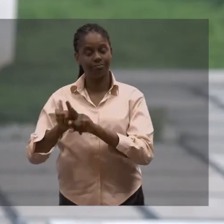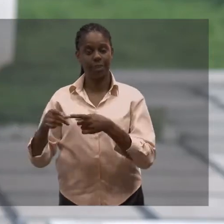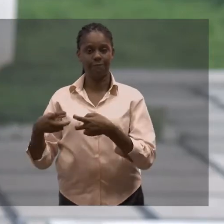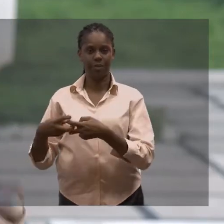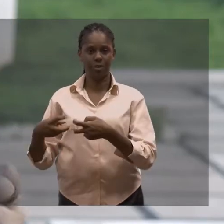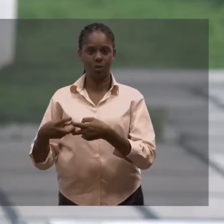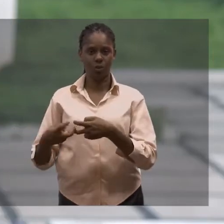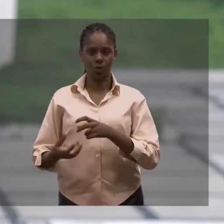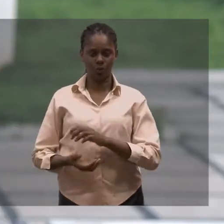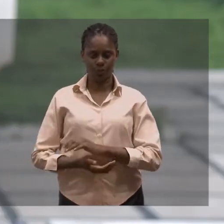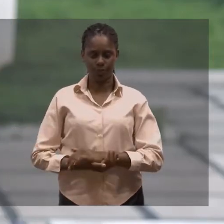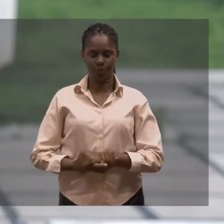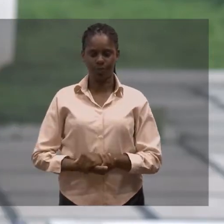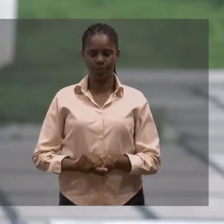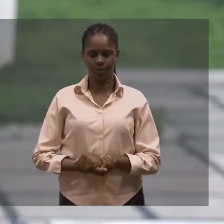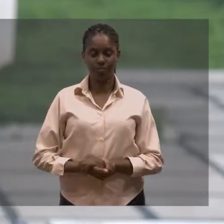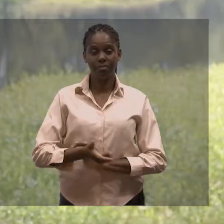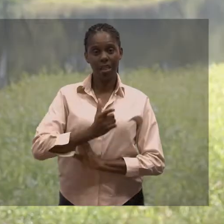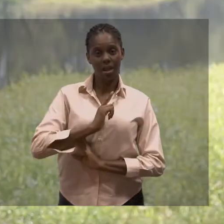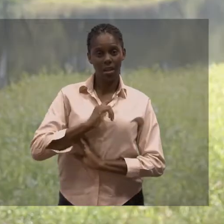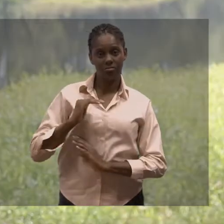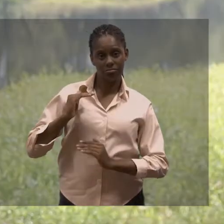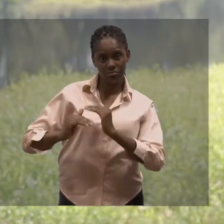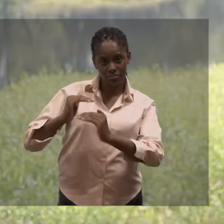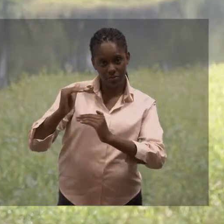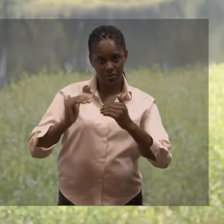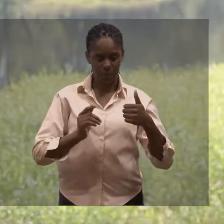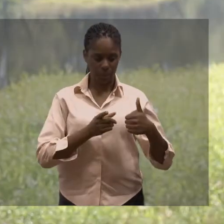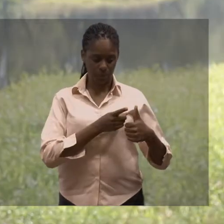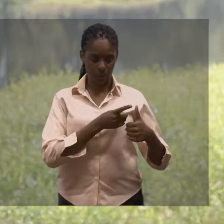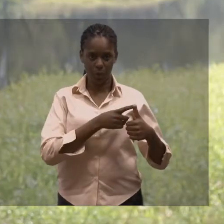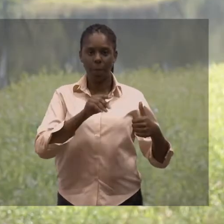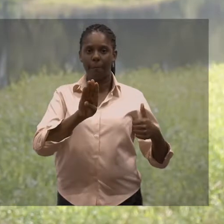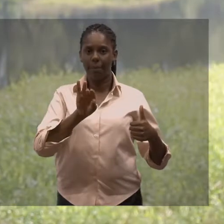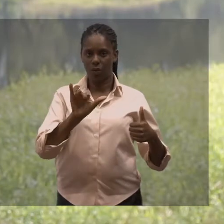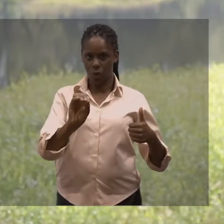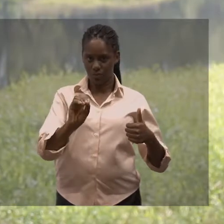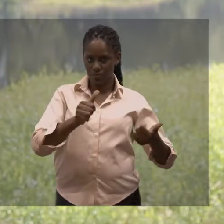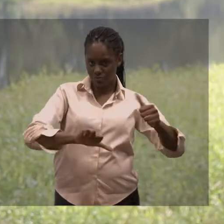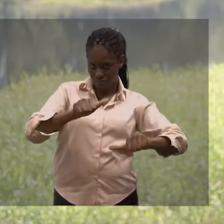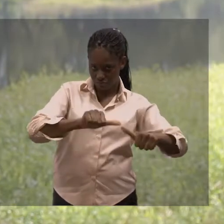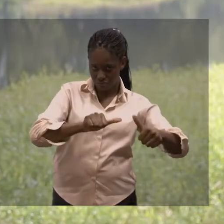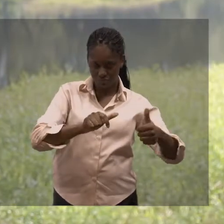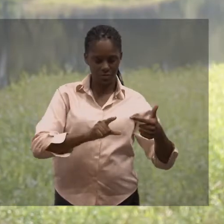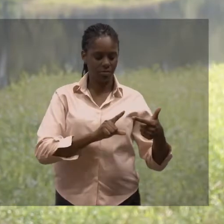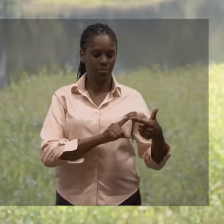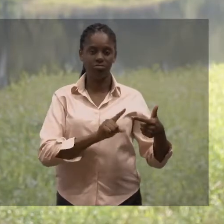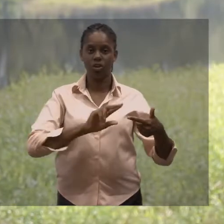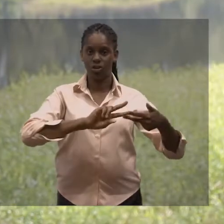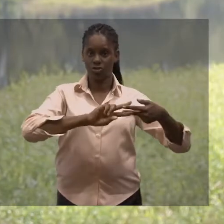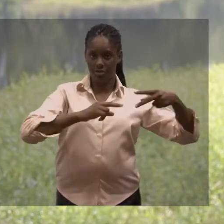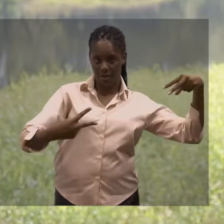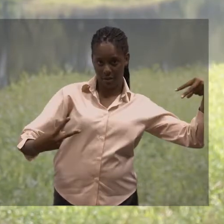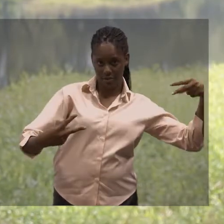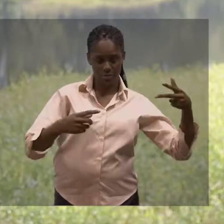tanto sociais quanto químicos e físicos. Os processos bioquímicos, genéticos,